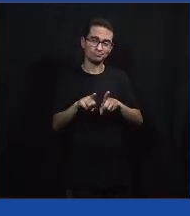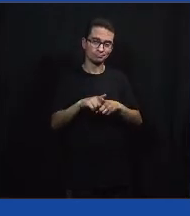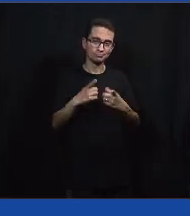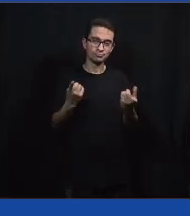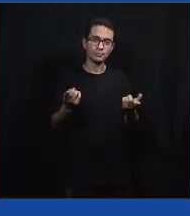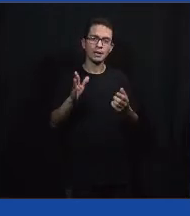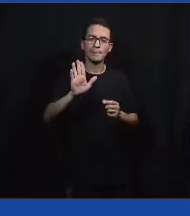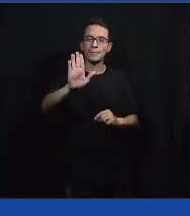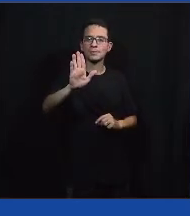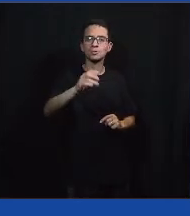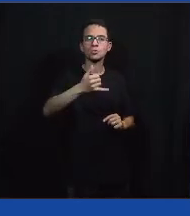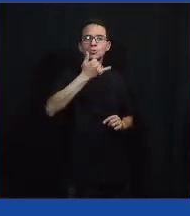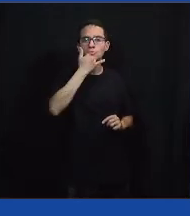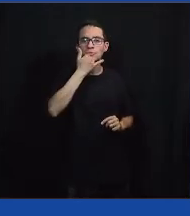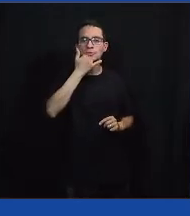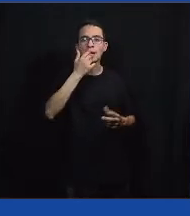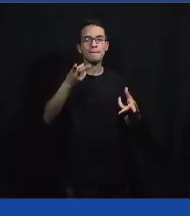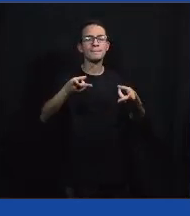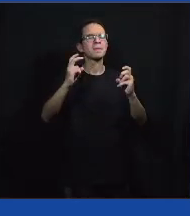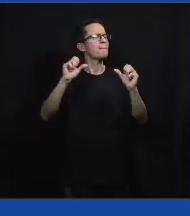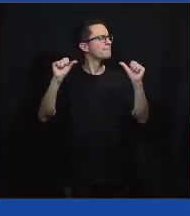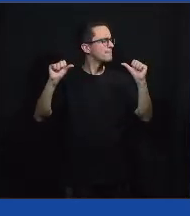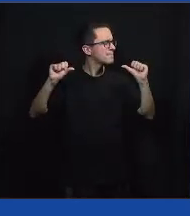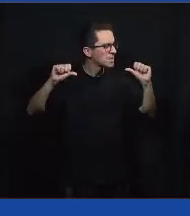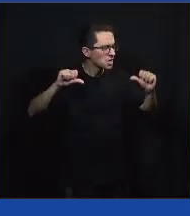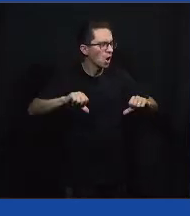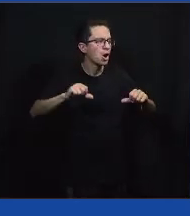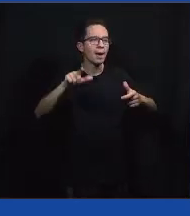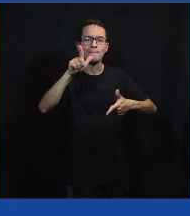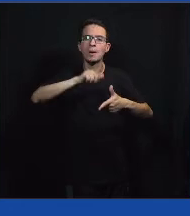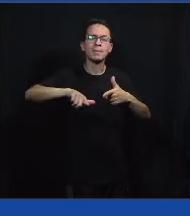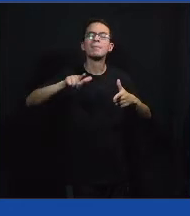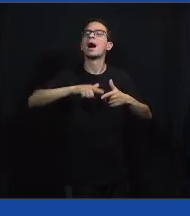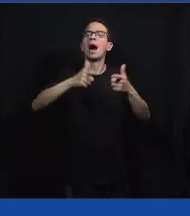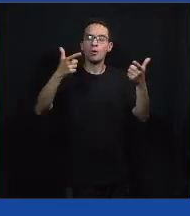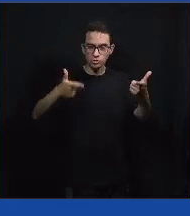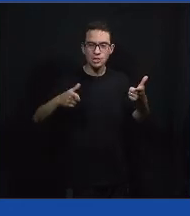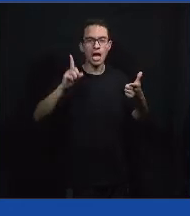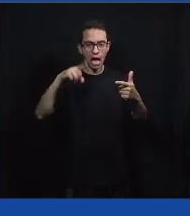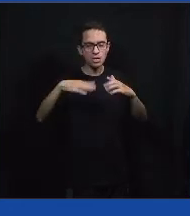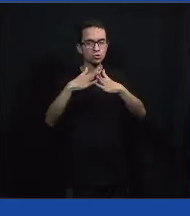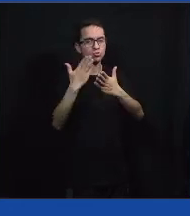tendo a ver que esse problema é mais saliente no ensino público, certo?